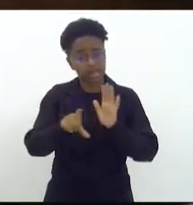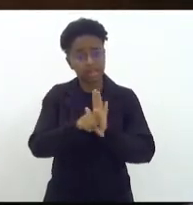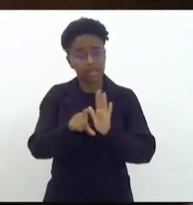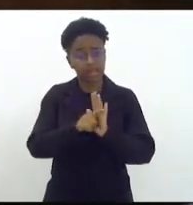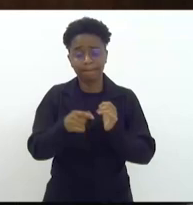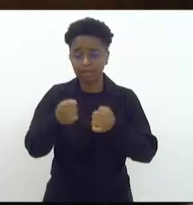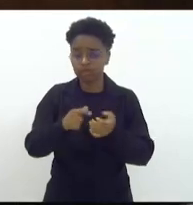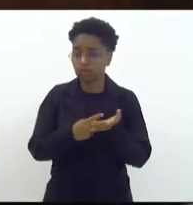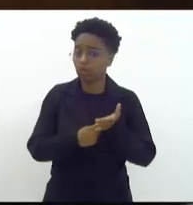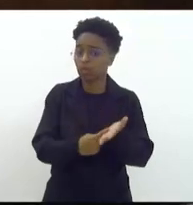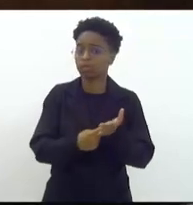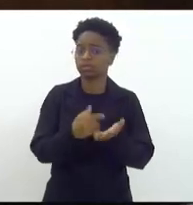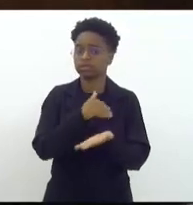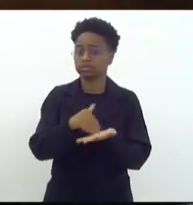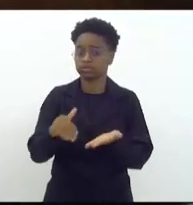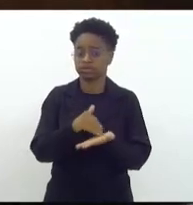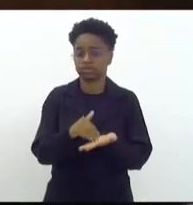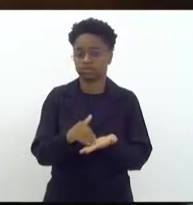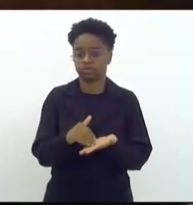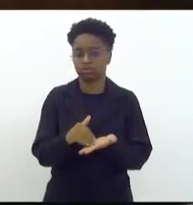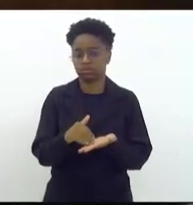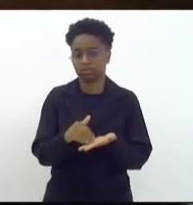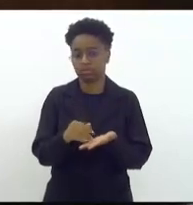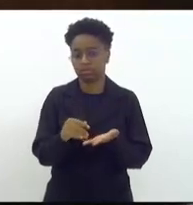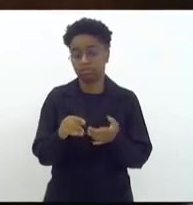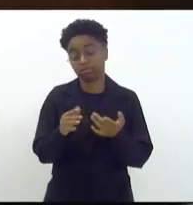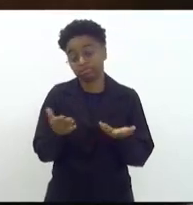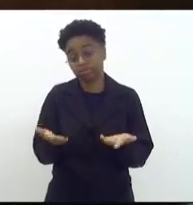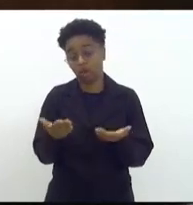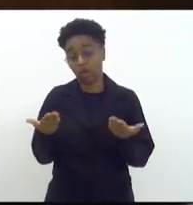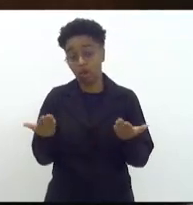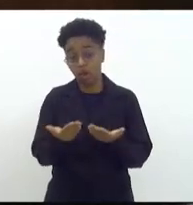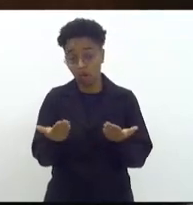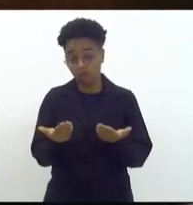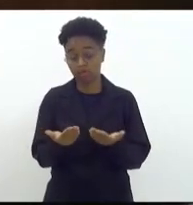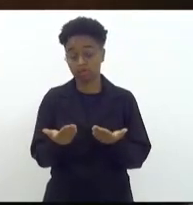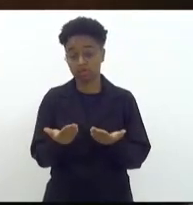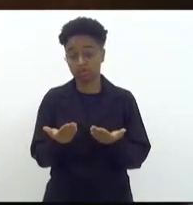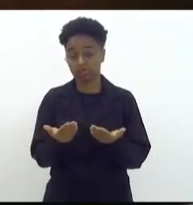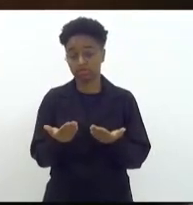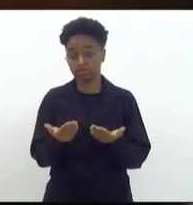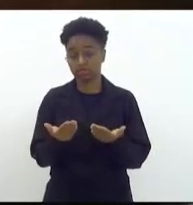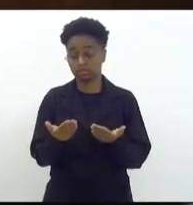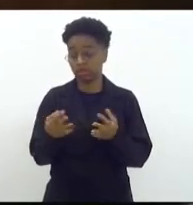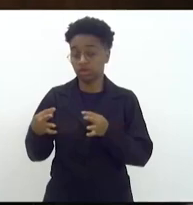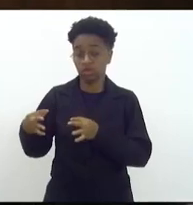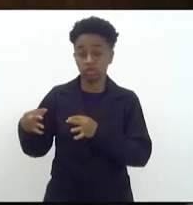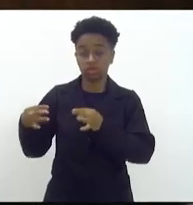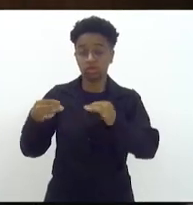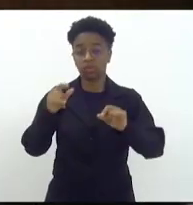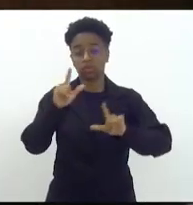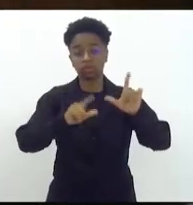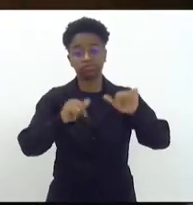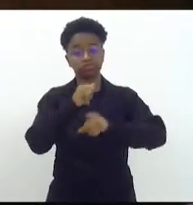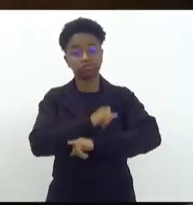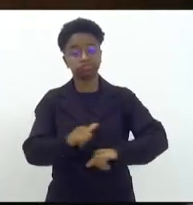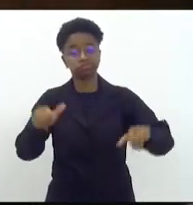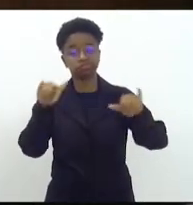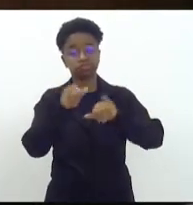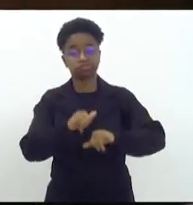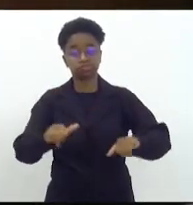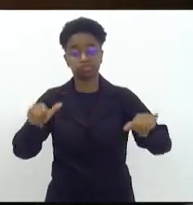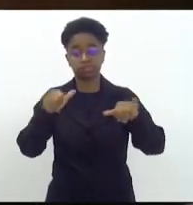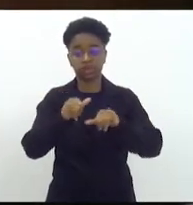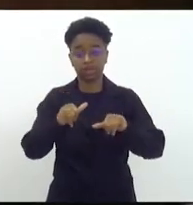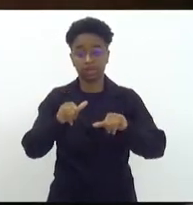compromisso da secretaria. E hoje, deputada Renata, todos os jornais falam que a Câmara